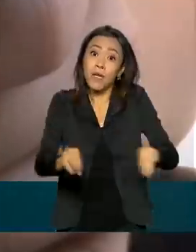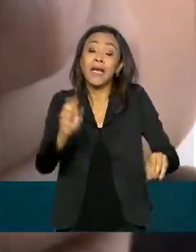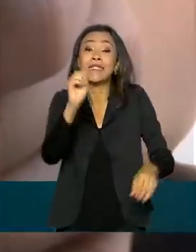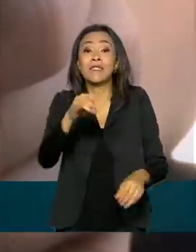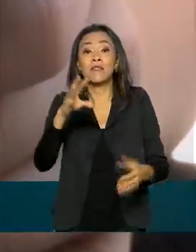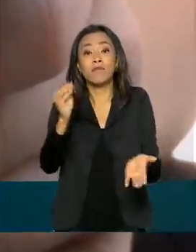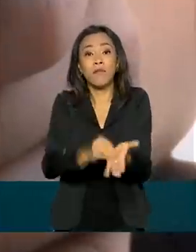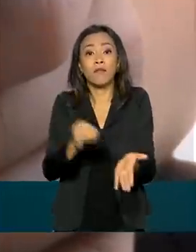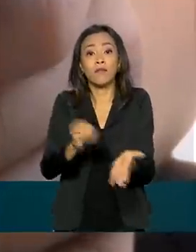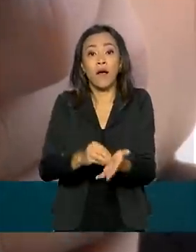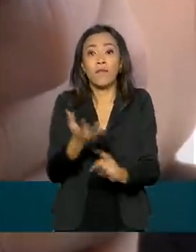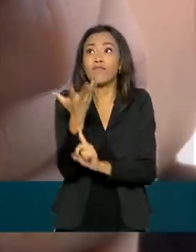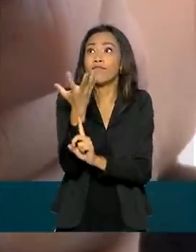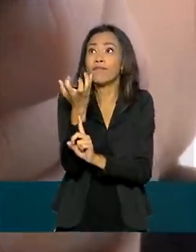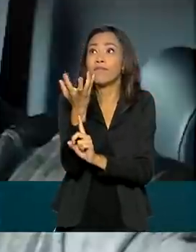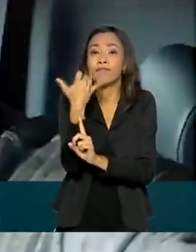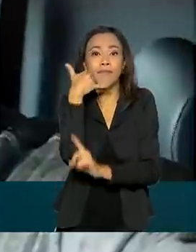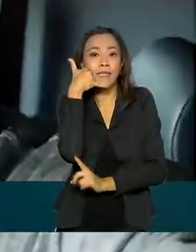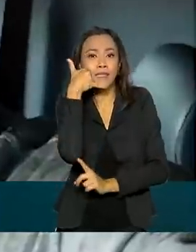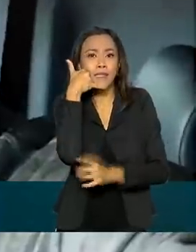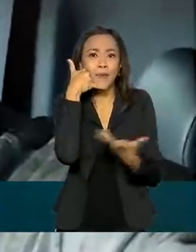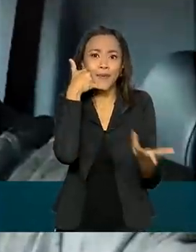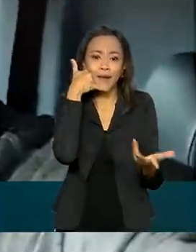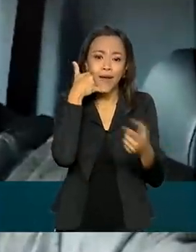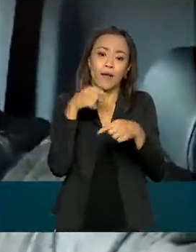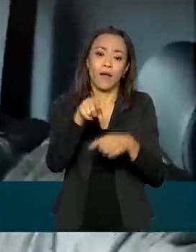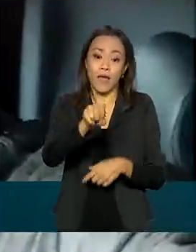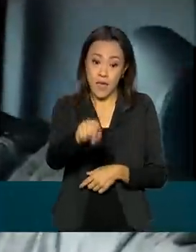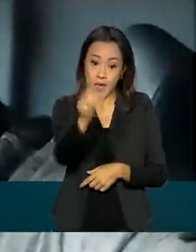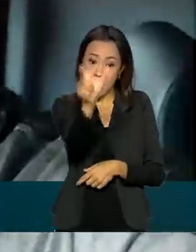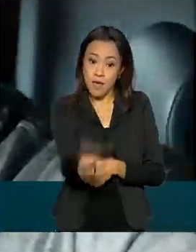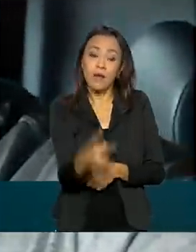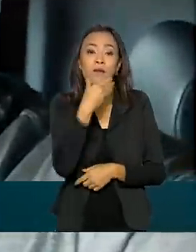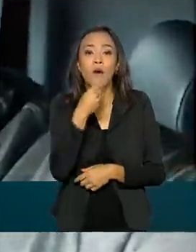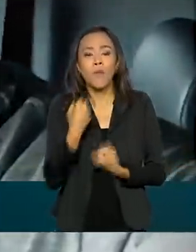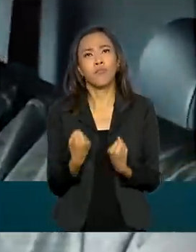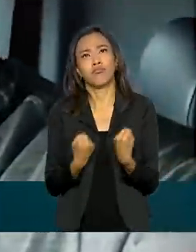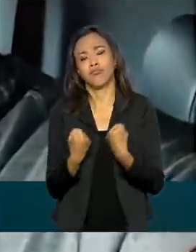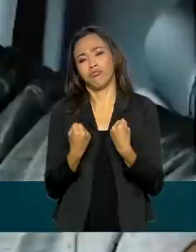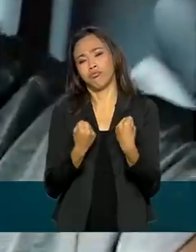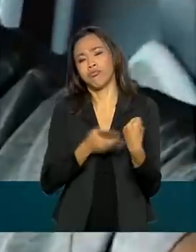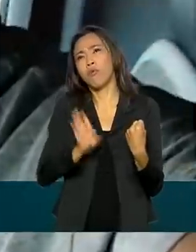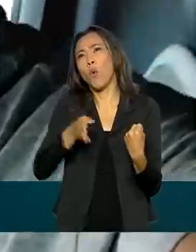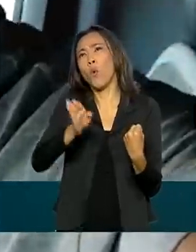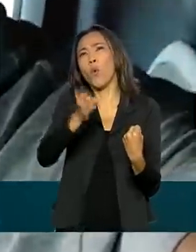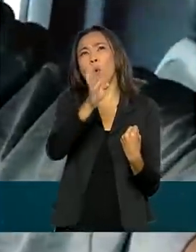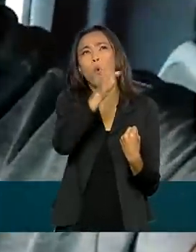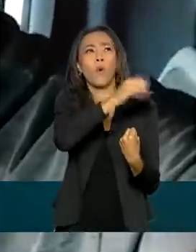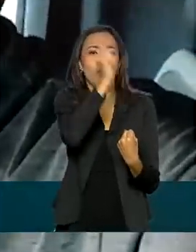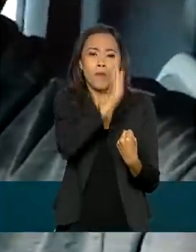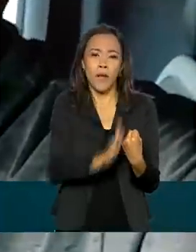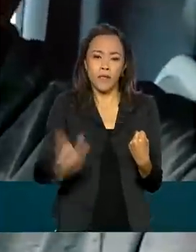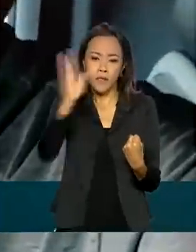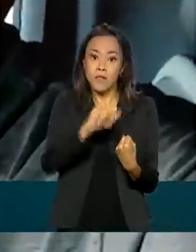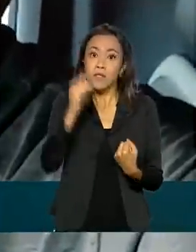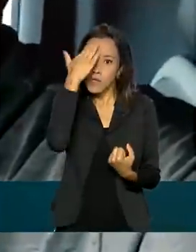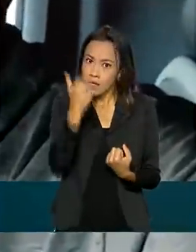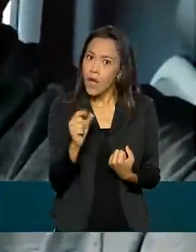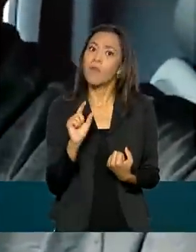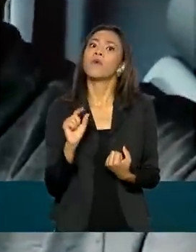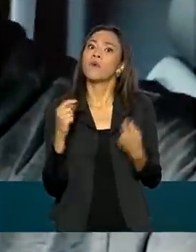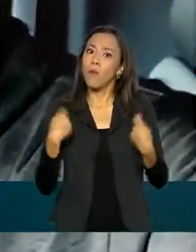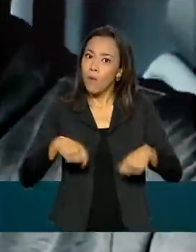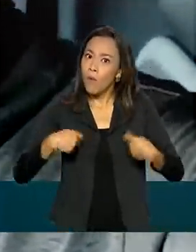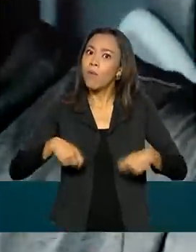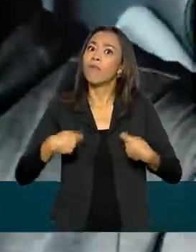sinal de celular ou internet. Esse caminhoneiro que corta o país de norte a sul sabe o que isso significa.